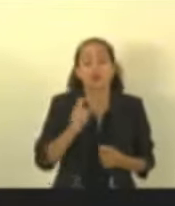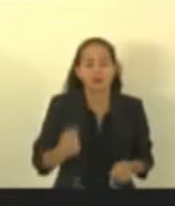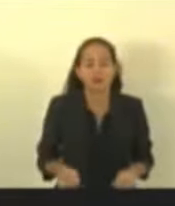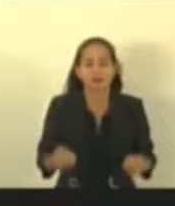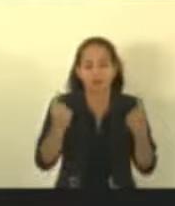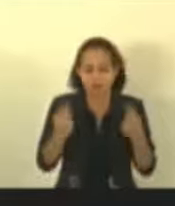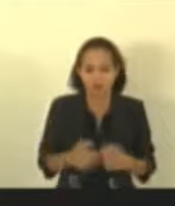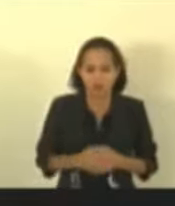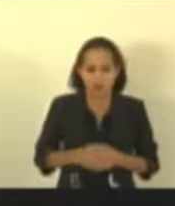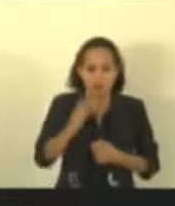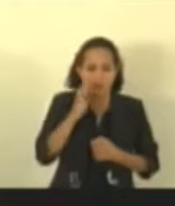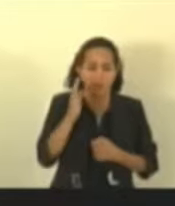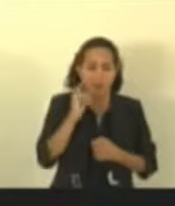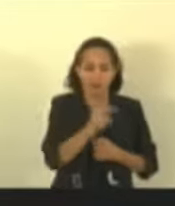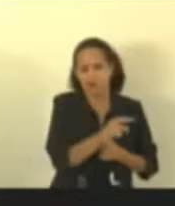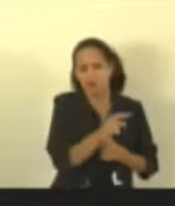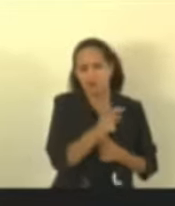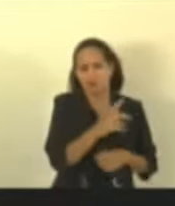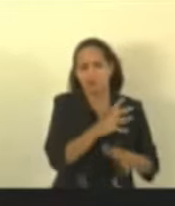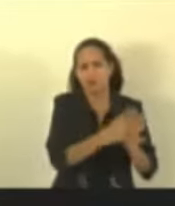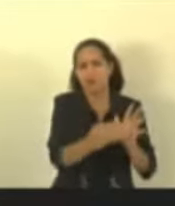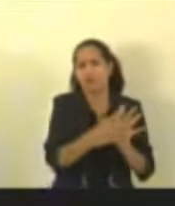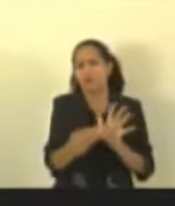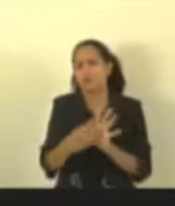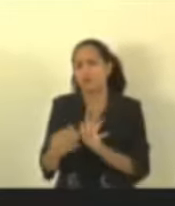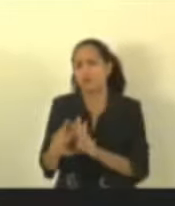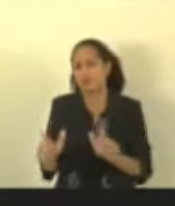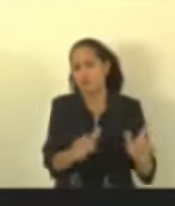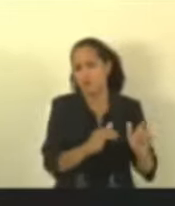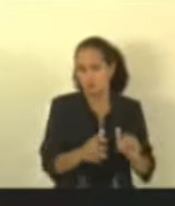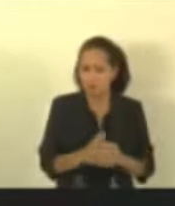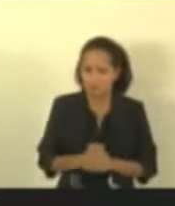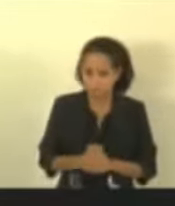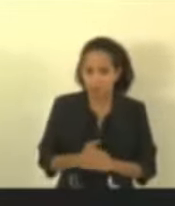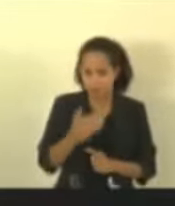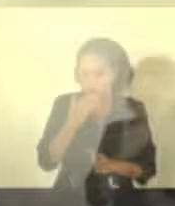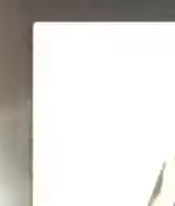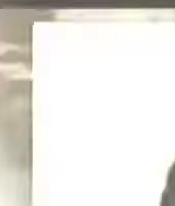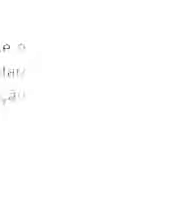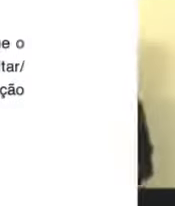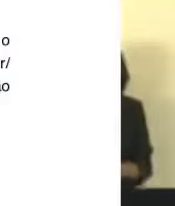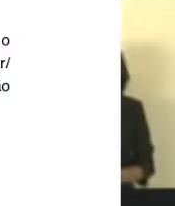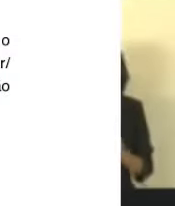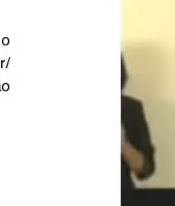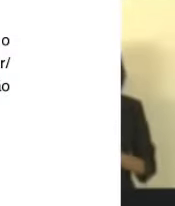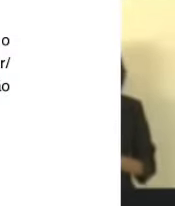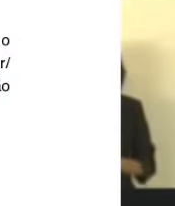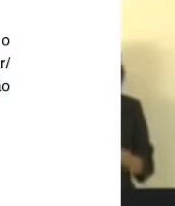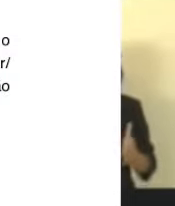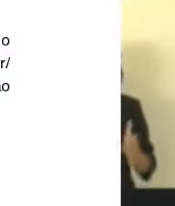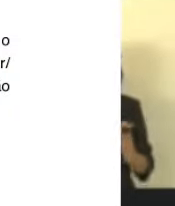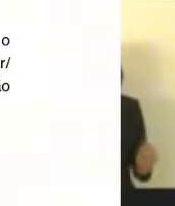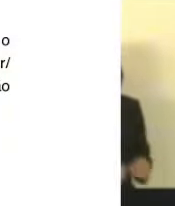trabalhar, imagina se essa moda pega. Aí você entrou lá com um pedido a eliminar na justiça e quebrou a cara mais uma